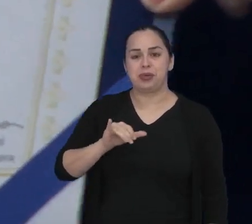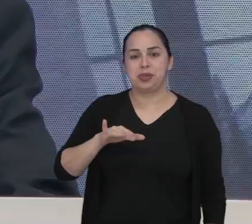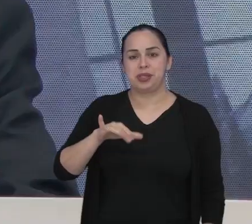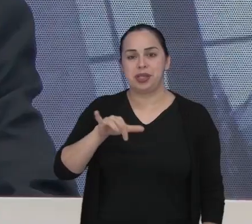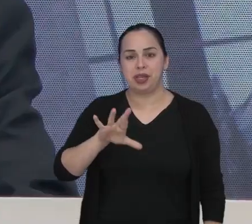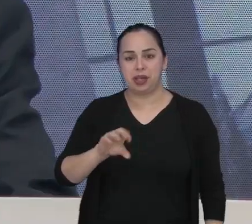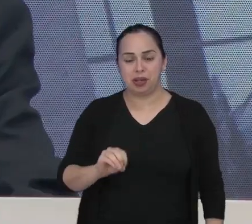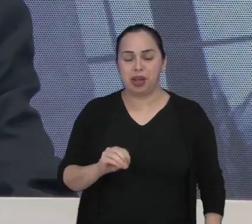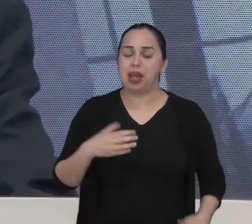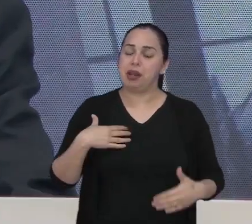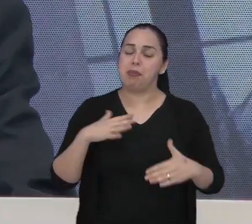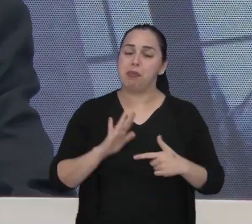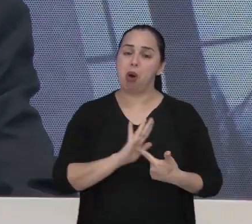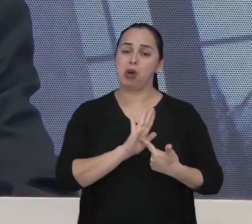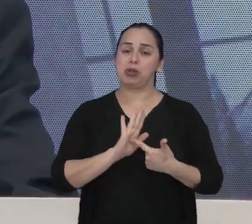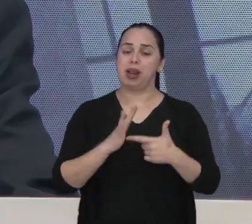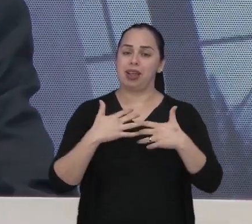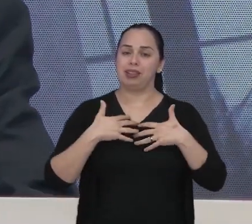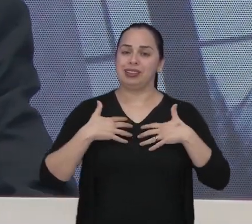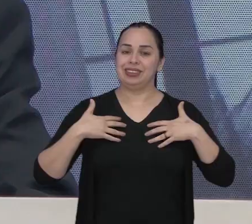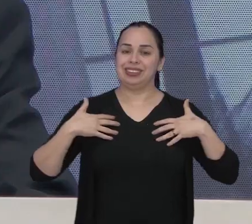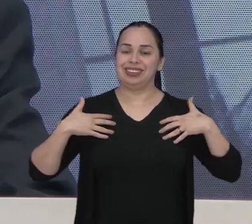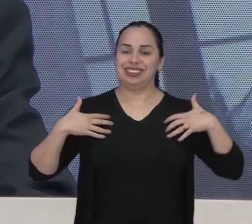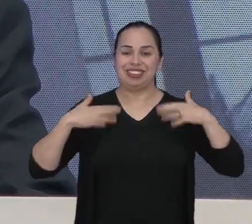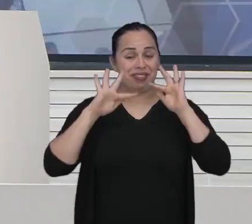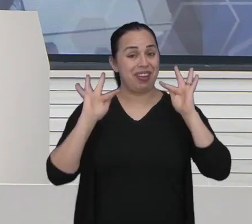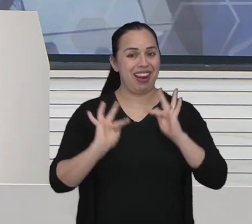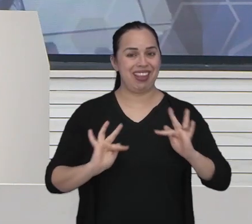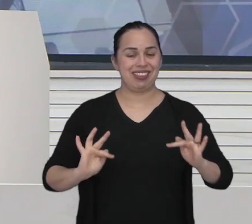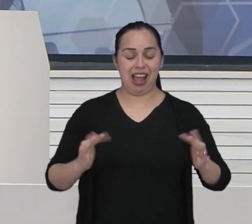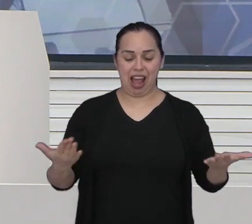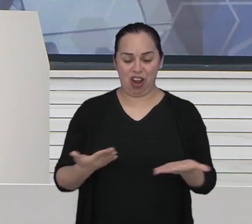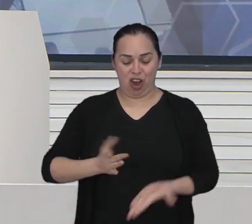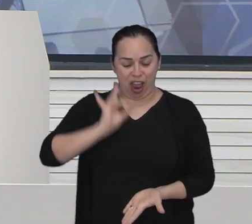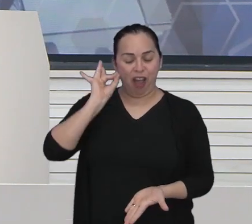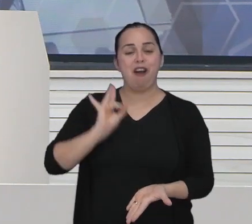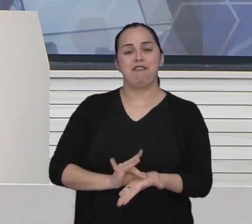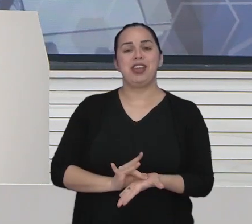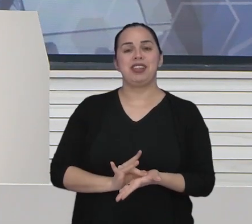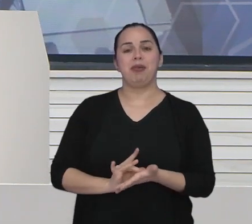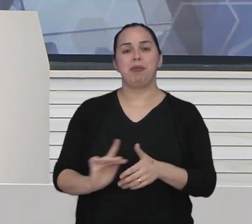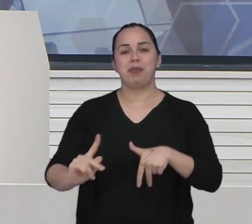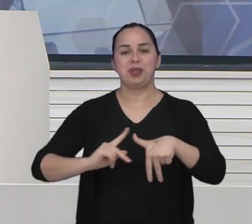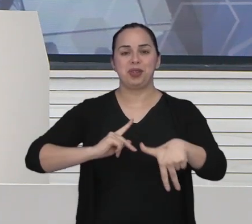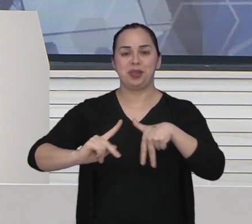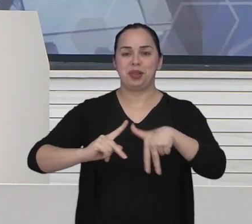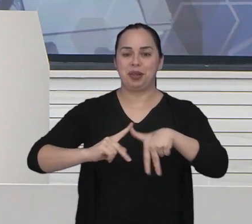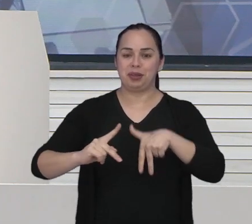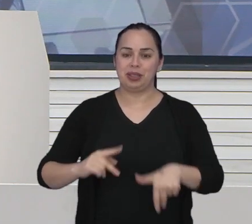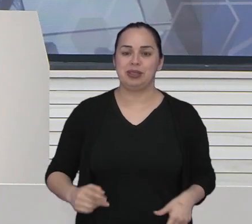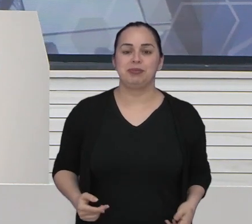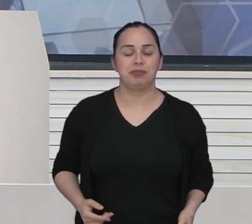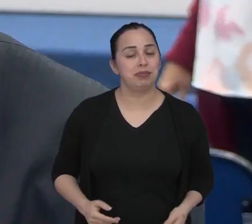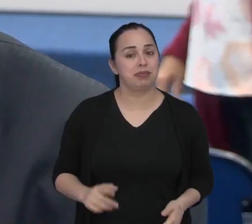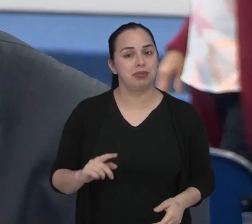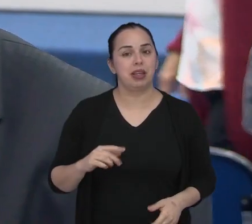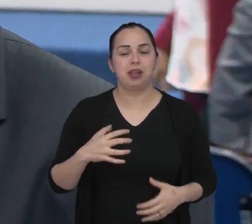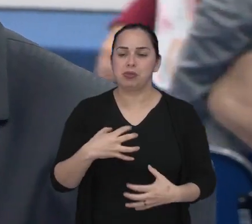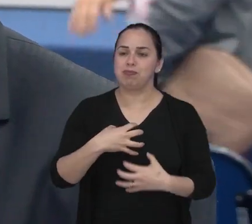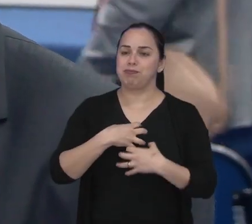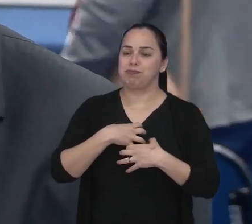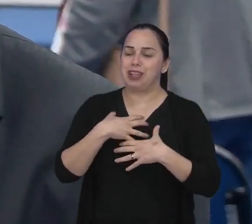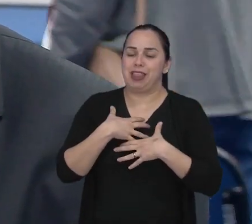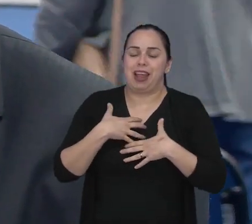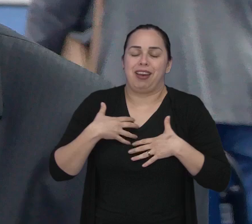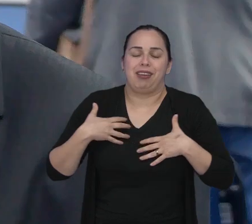da Cunha demonstrou sua felicidade ao se tornar agora oficialmente mais um cidadão joseense. A maior